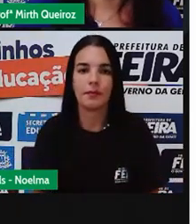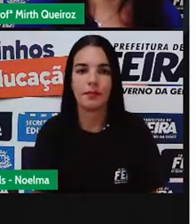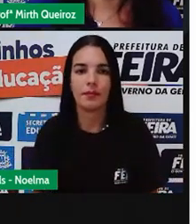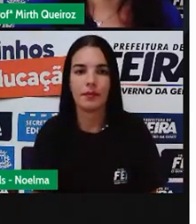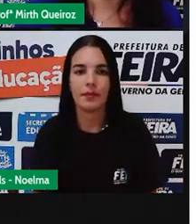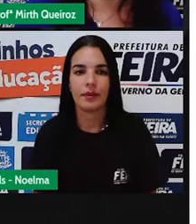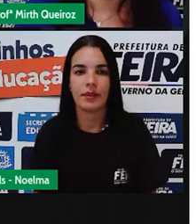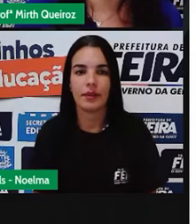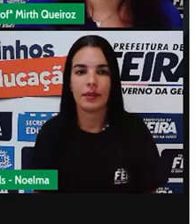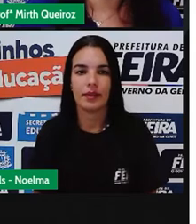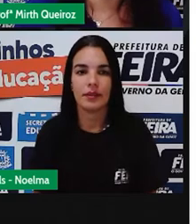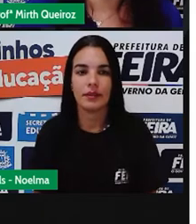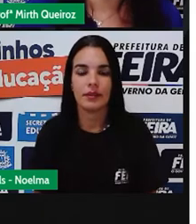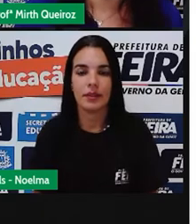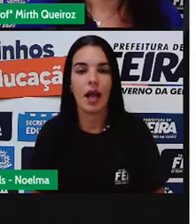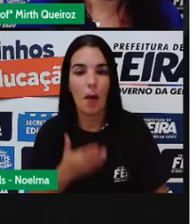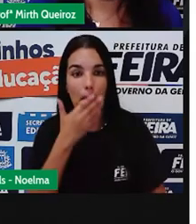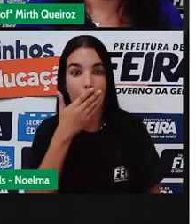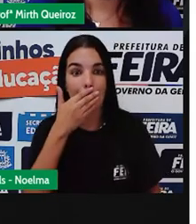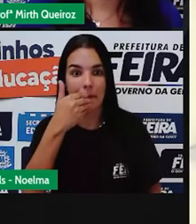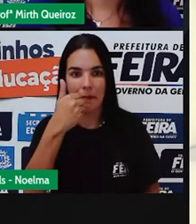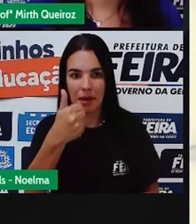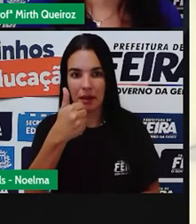Que é o tempo ideal.